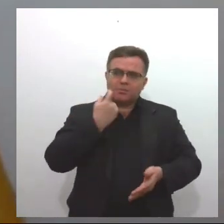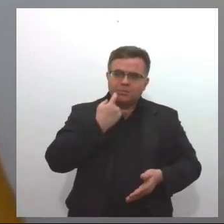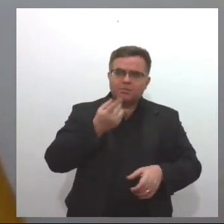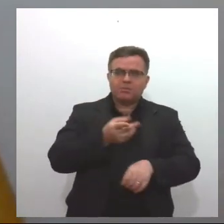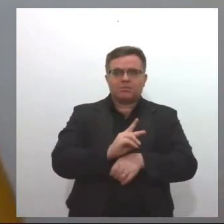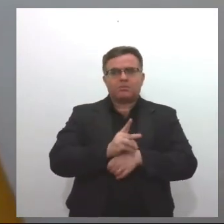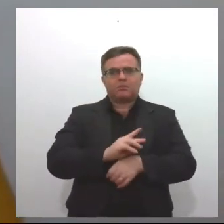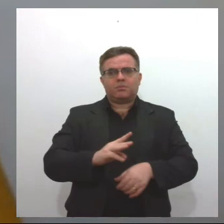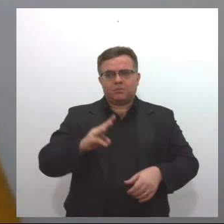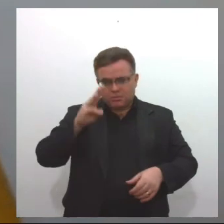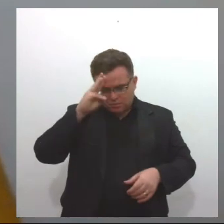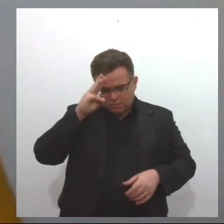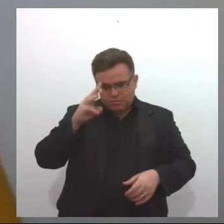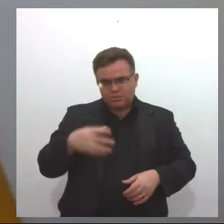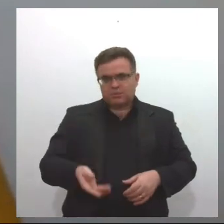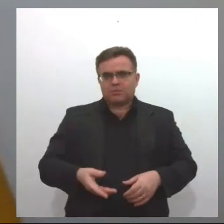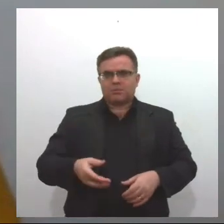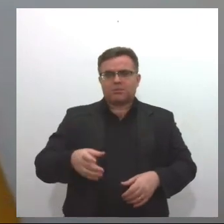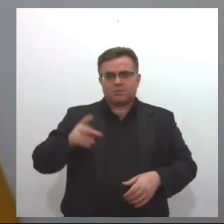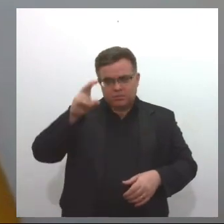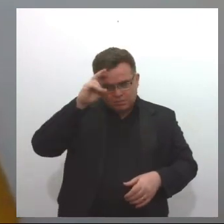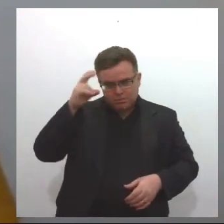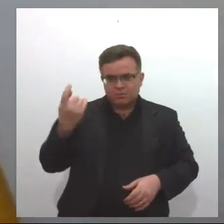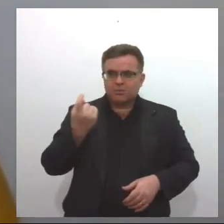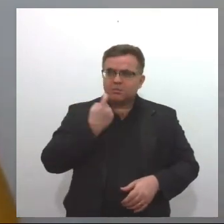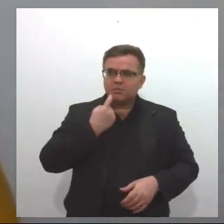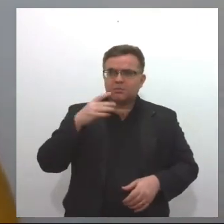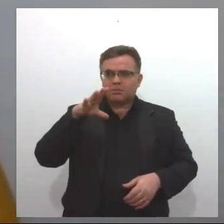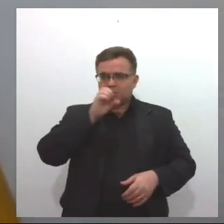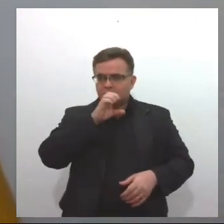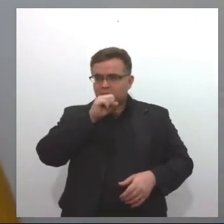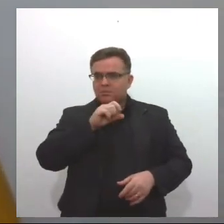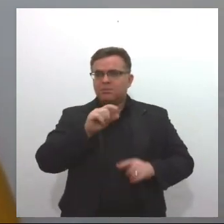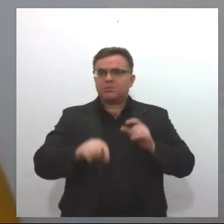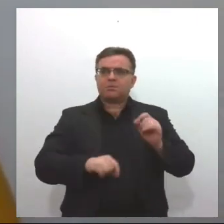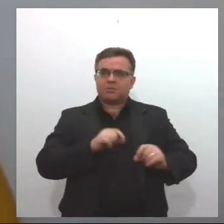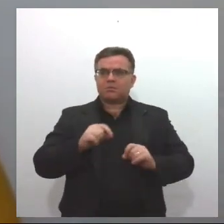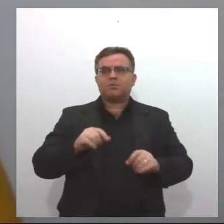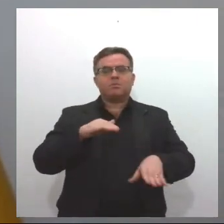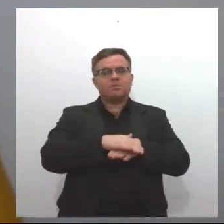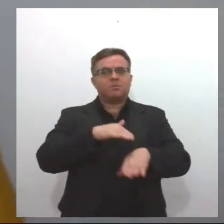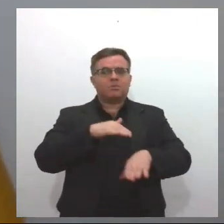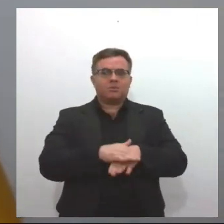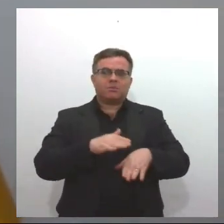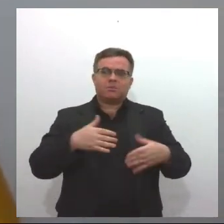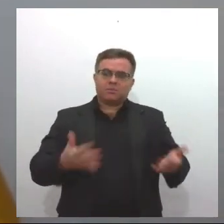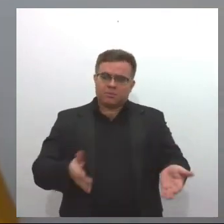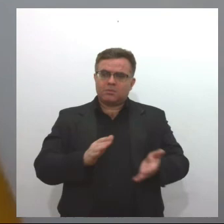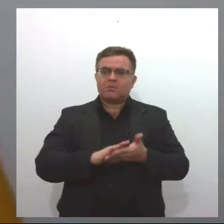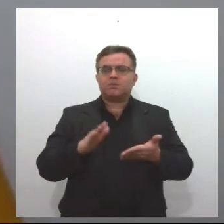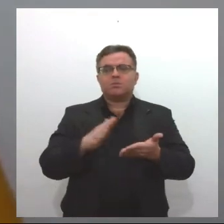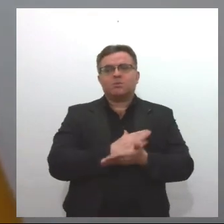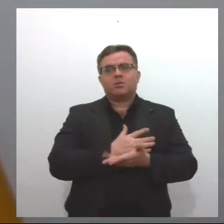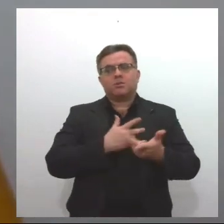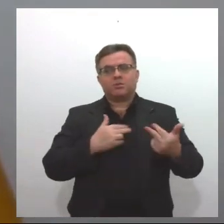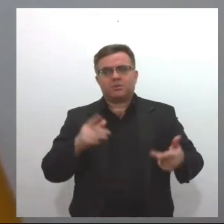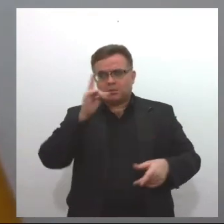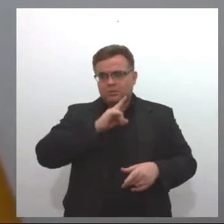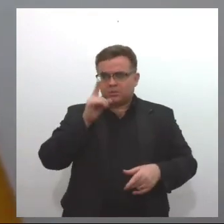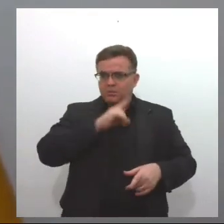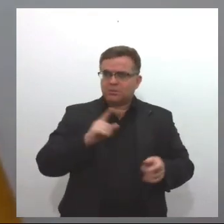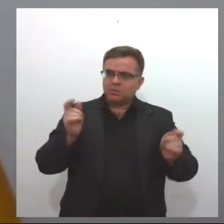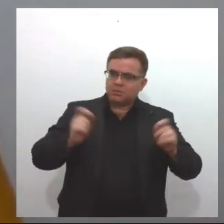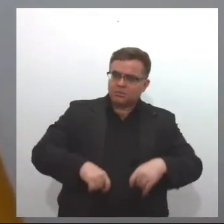terças, quintas, ou quintas, sextas e sábado, no período noturno também, e em alguns casos no domingo, dependendo da